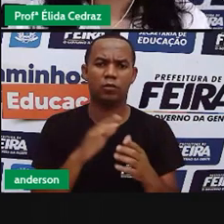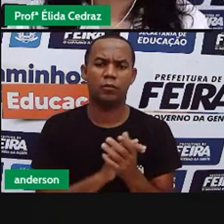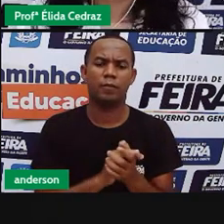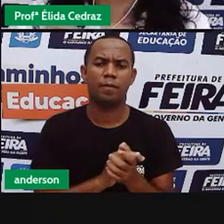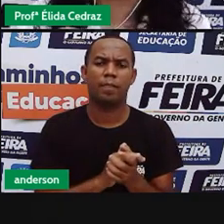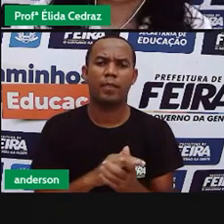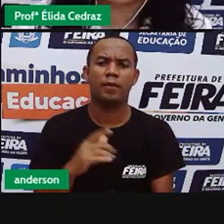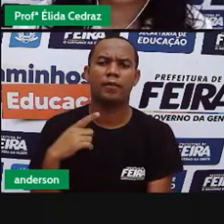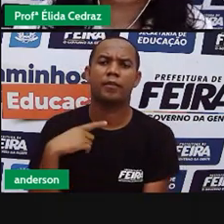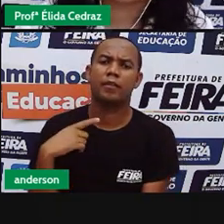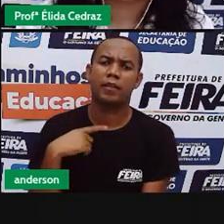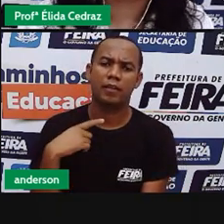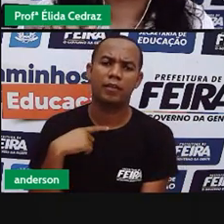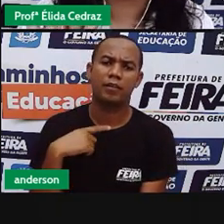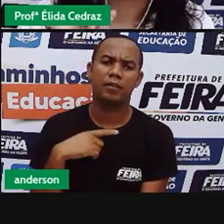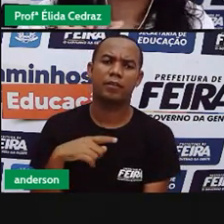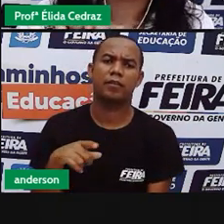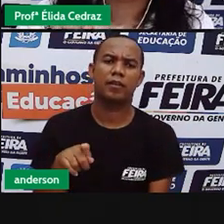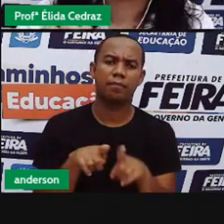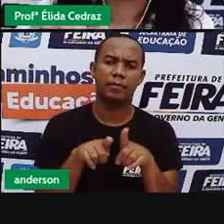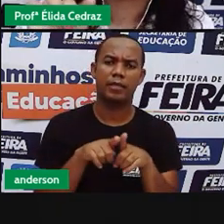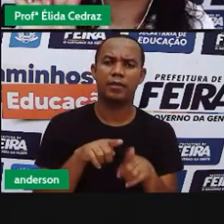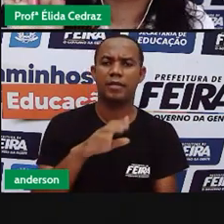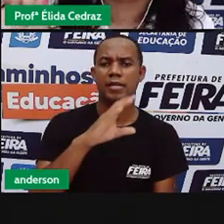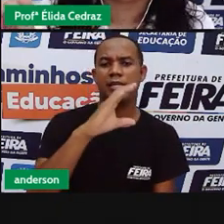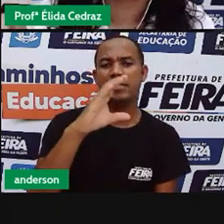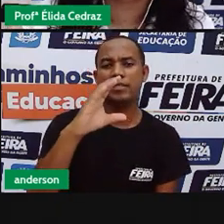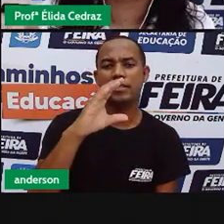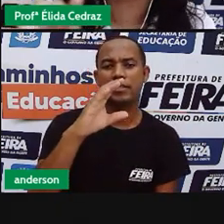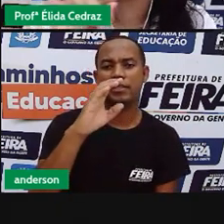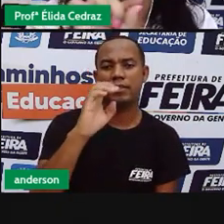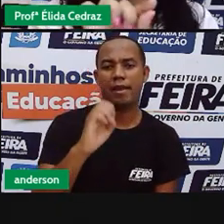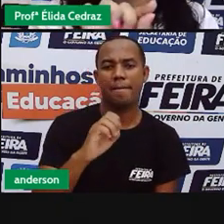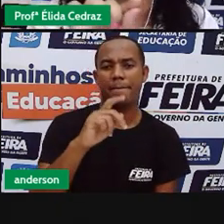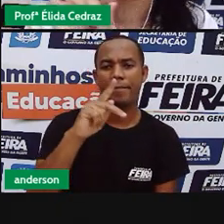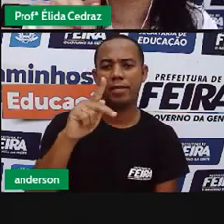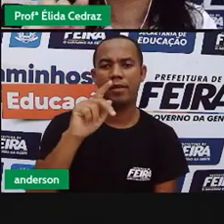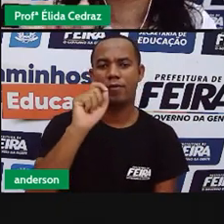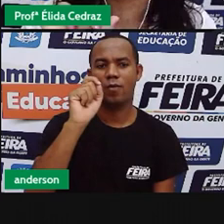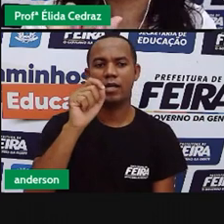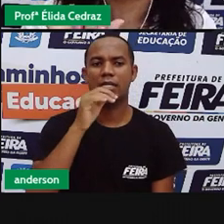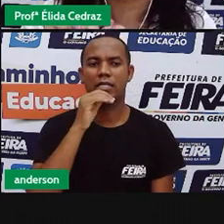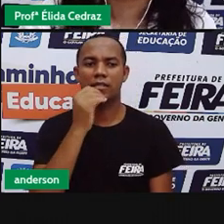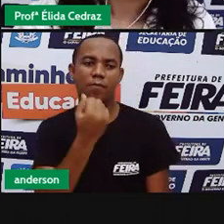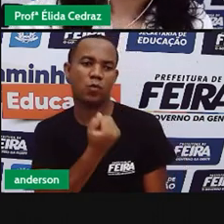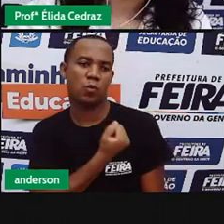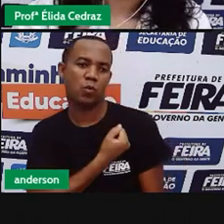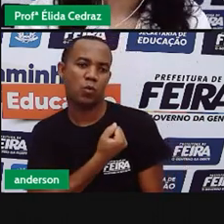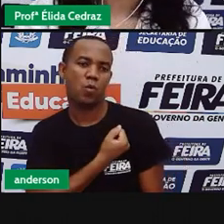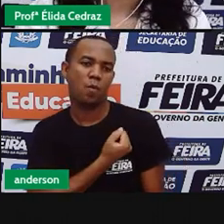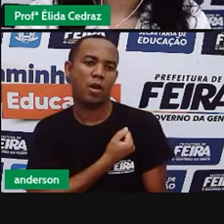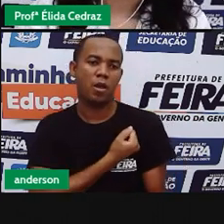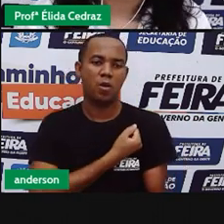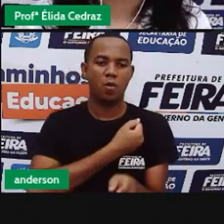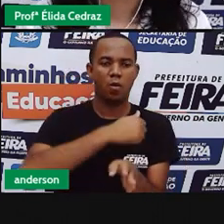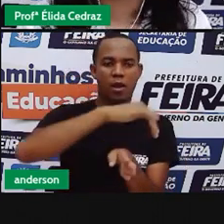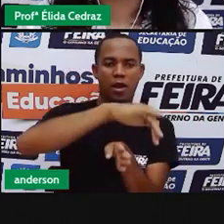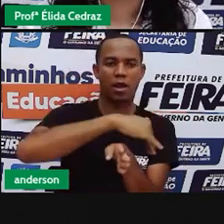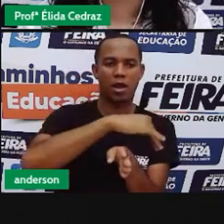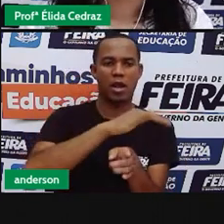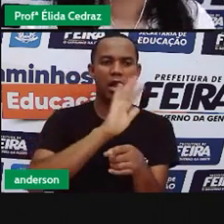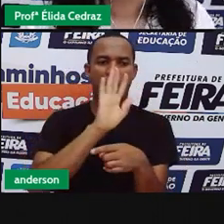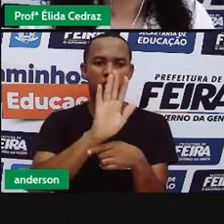contamos com o SEPE. SEPE significa Código de Endereçamento Postal, que auxilia